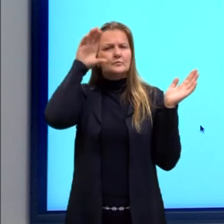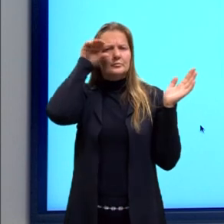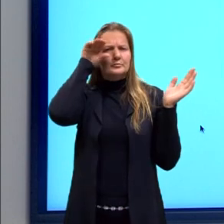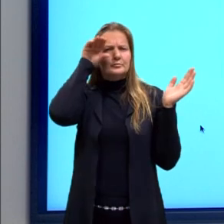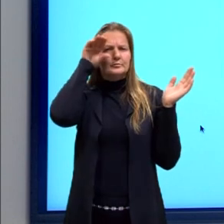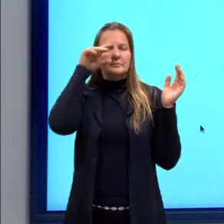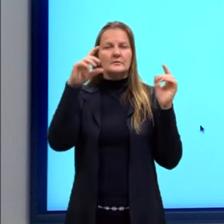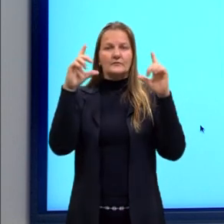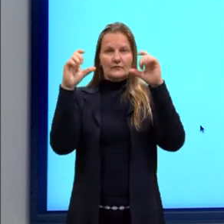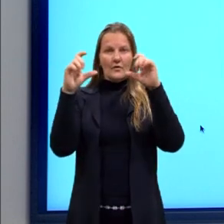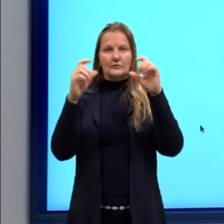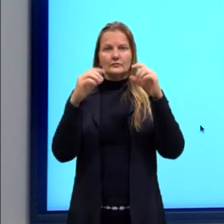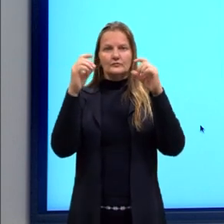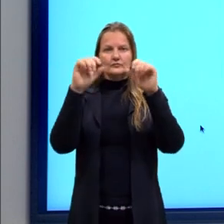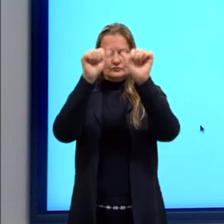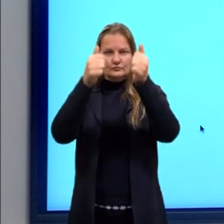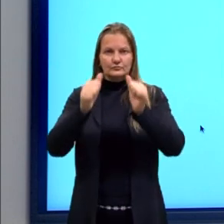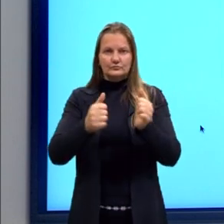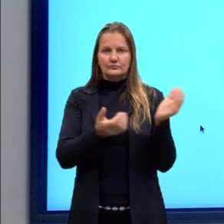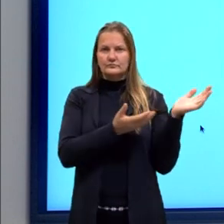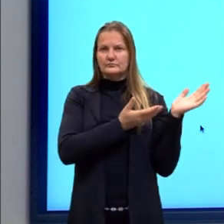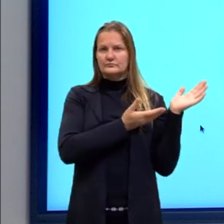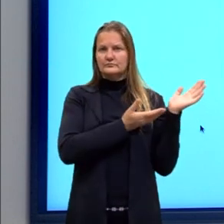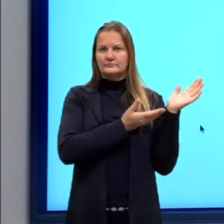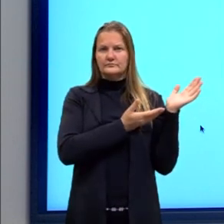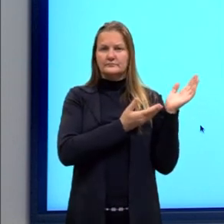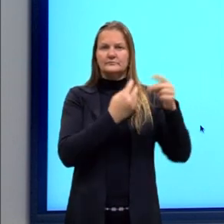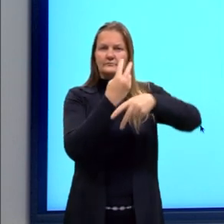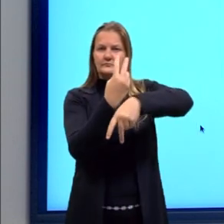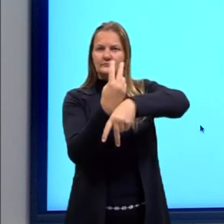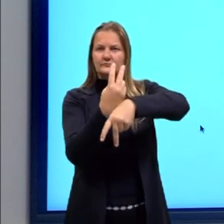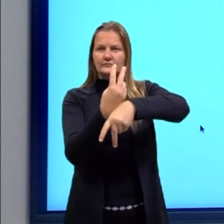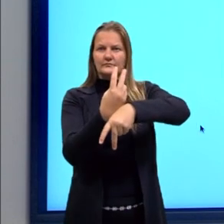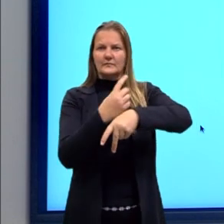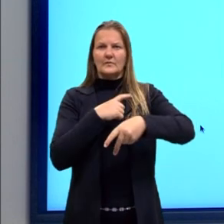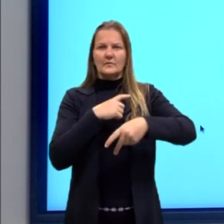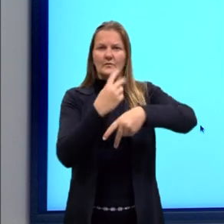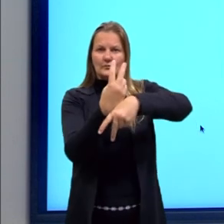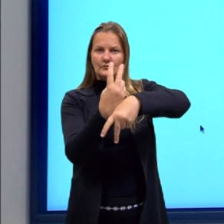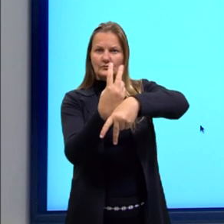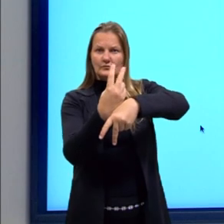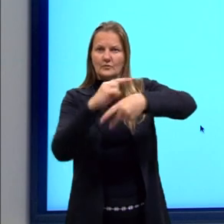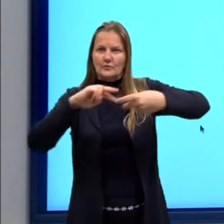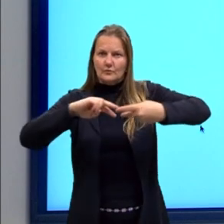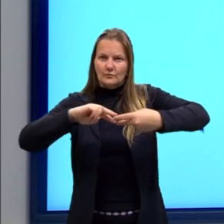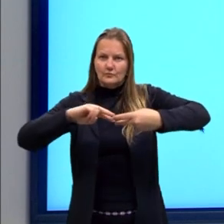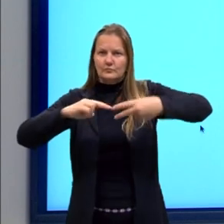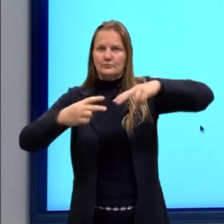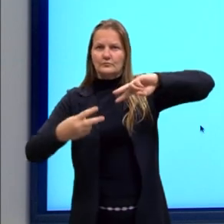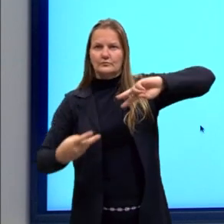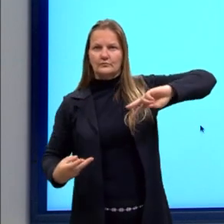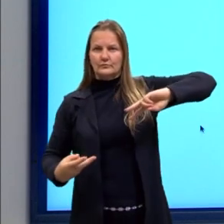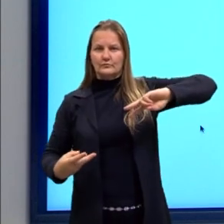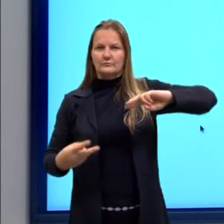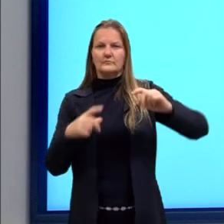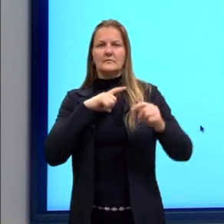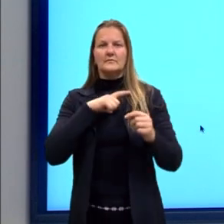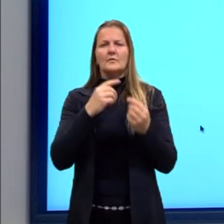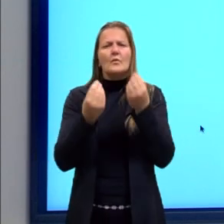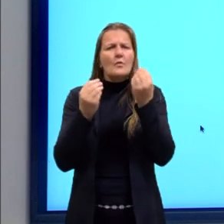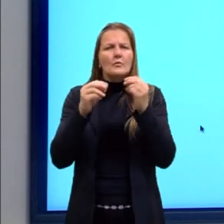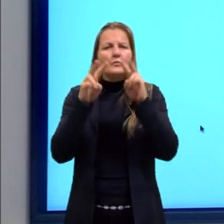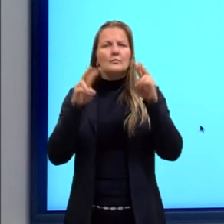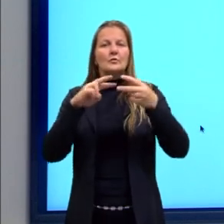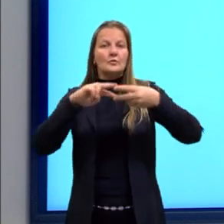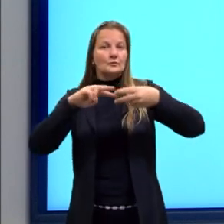outra imagem do cromossomo. Aqui o cromossomo se desenrolando. Aqui nós vemos o